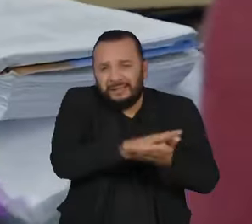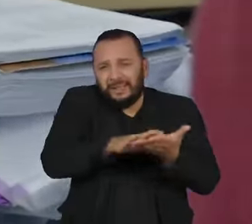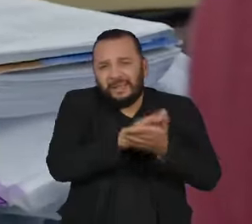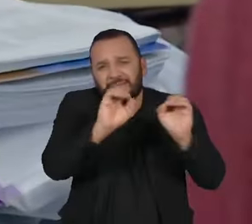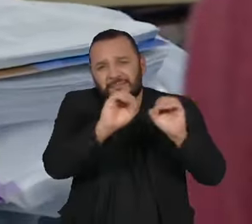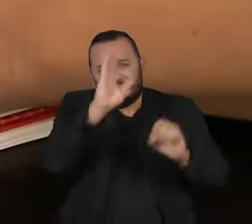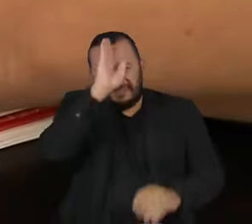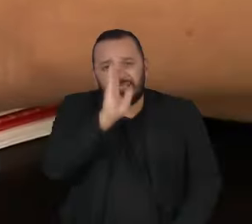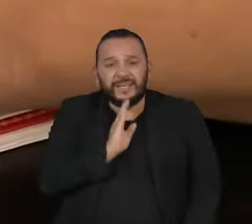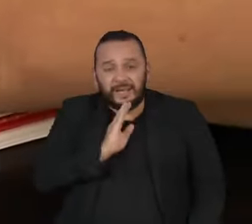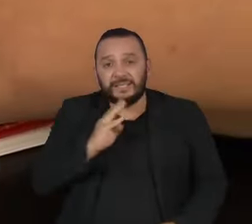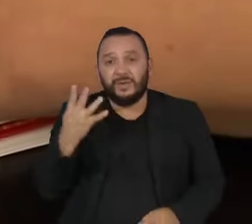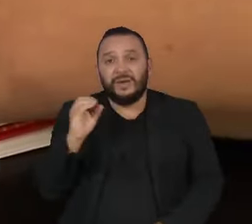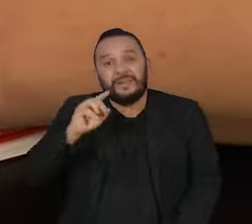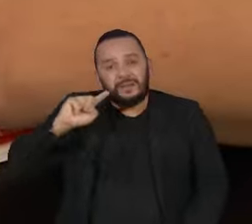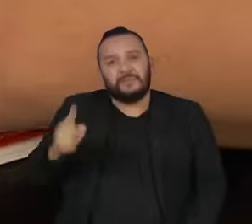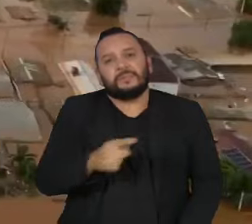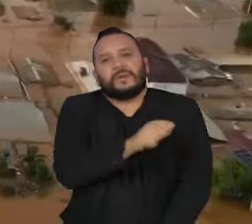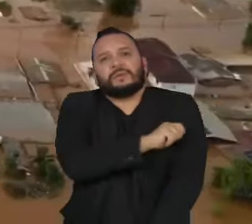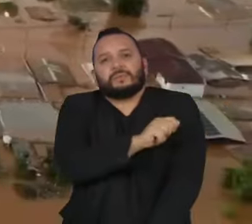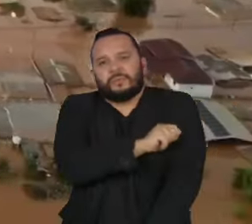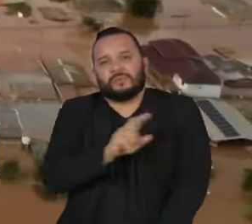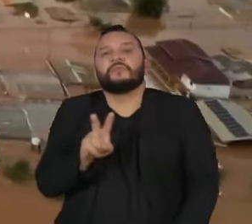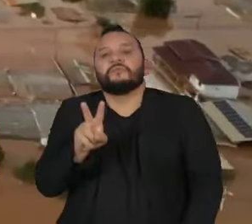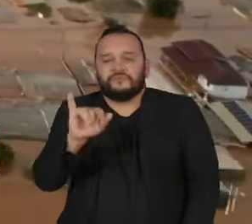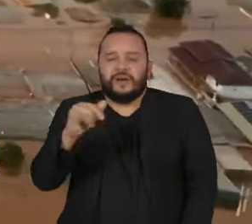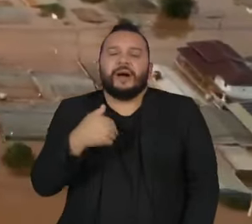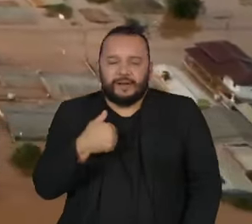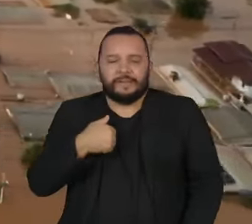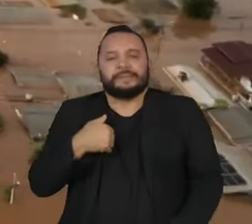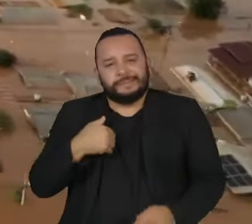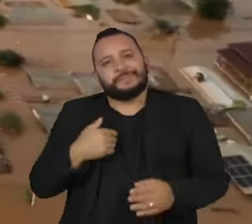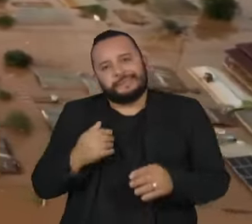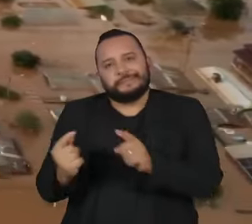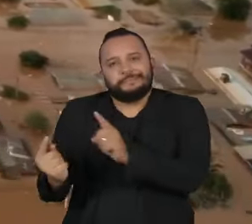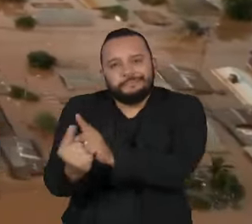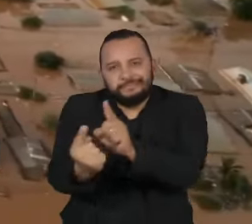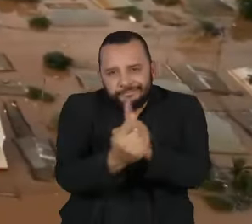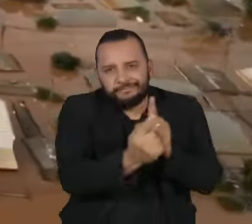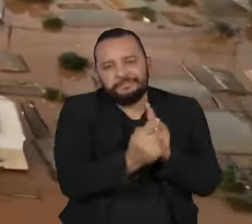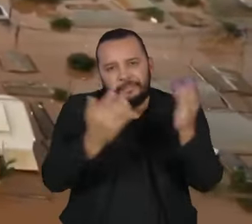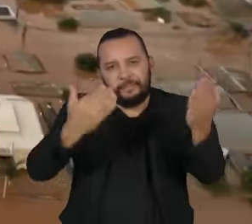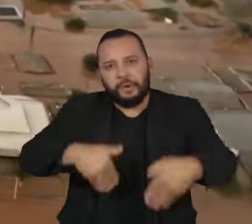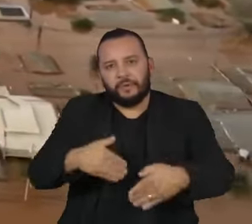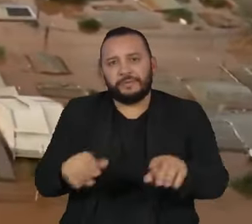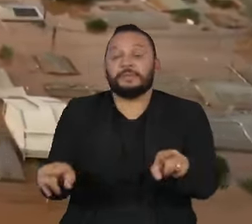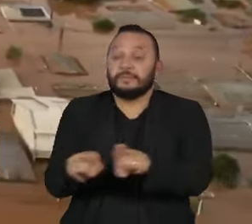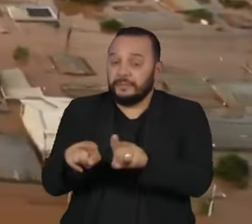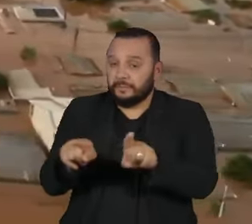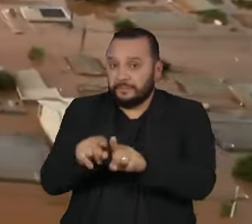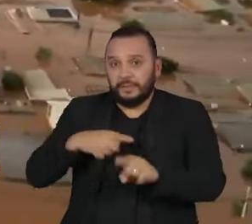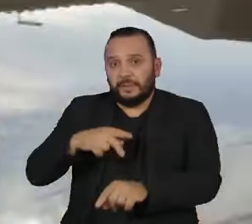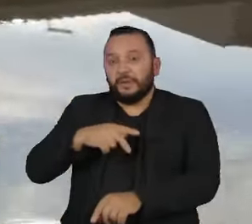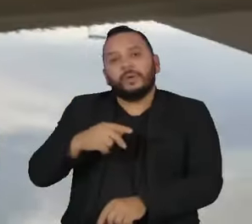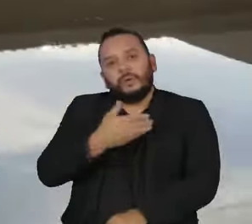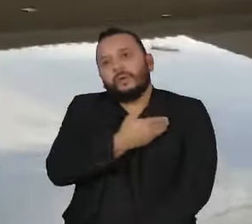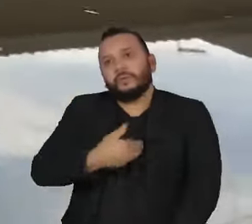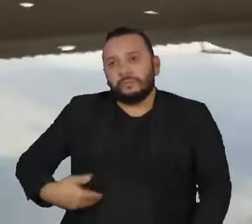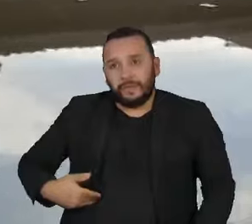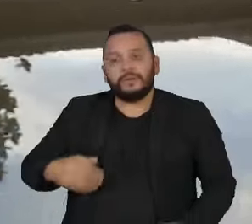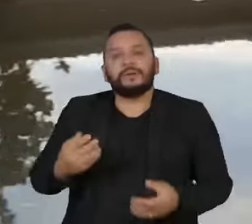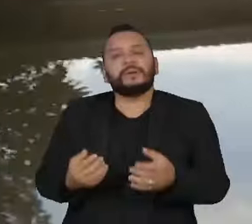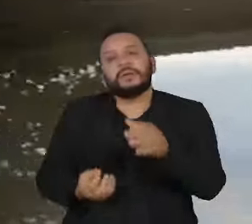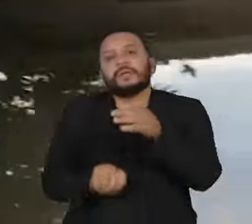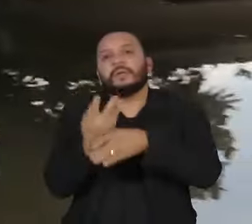40 mil estudantes devem ser atendidos. O governo federal também começou a montar, com apoio das prefeituras do estado, um banco de